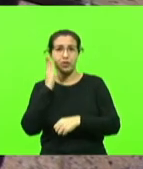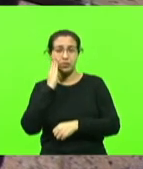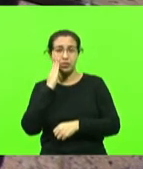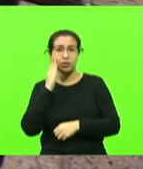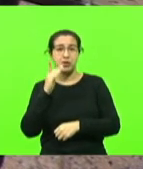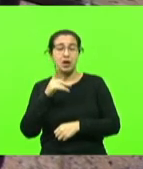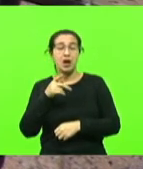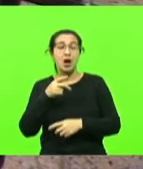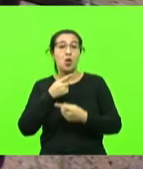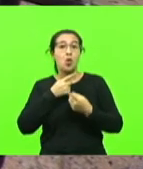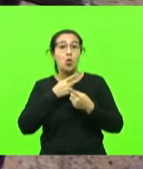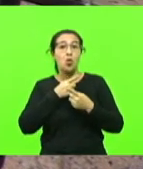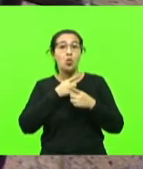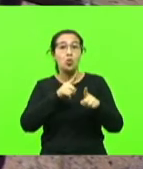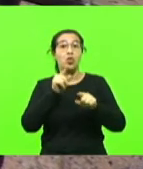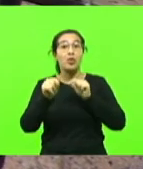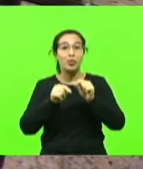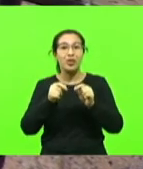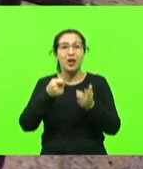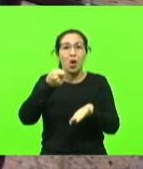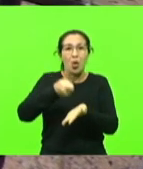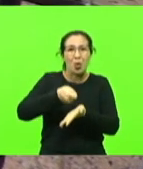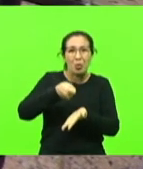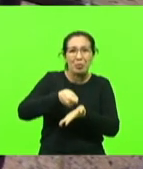obrigatoriedade de tomar a vacina.